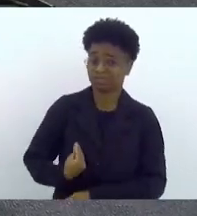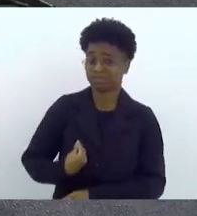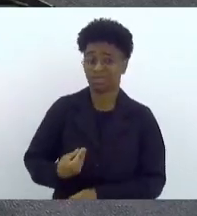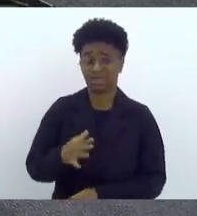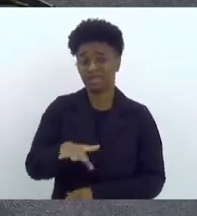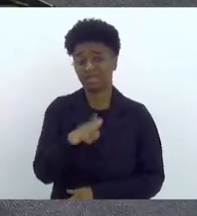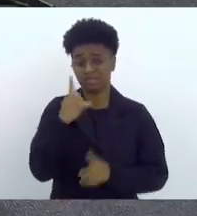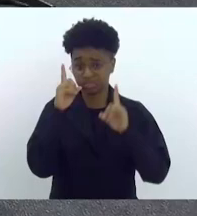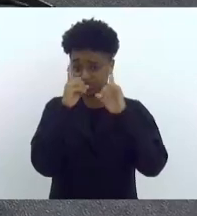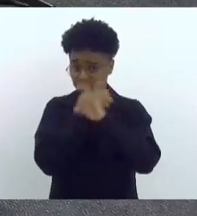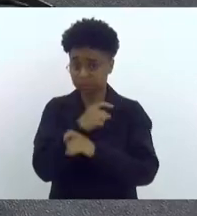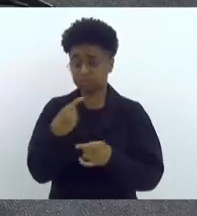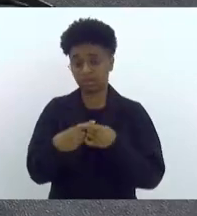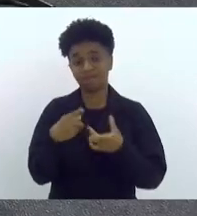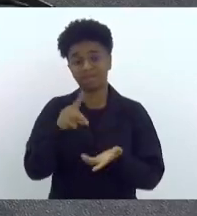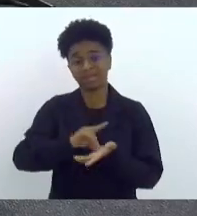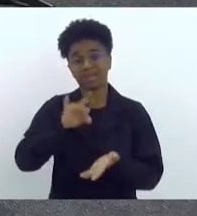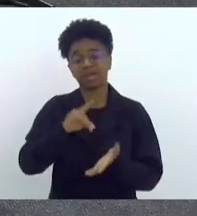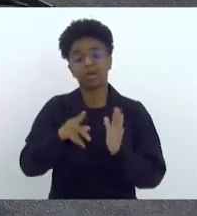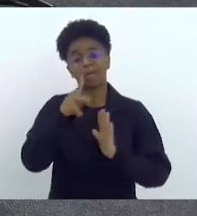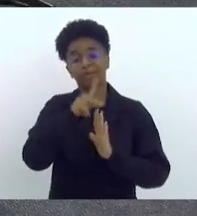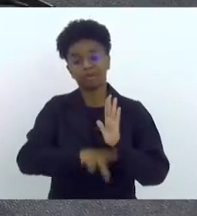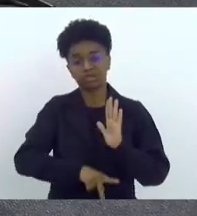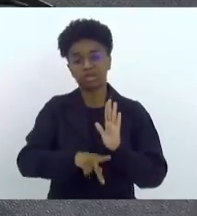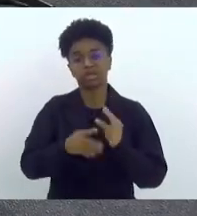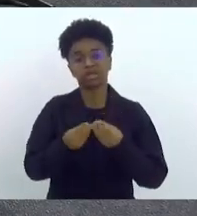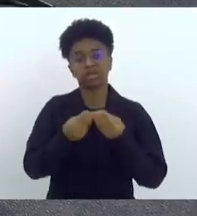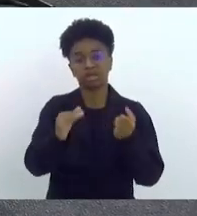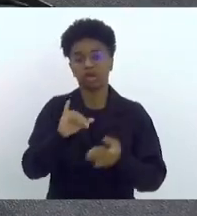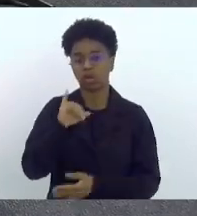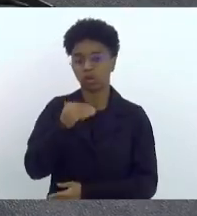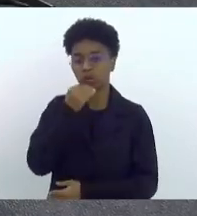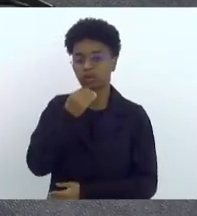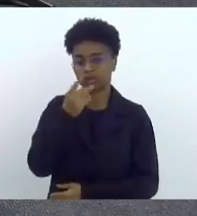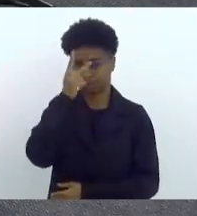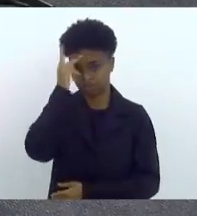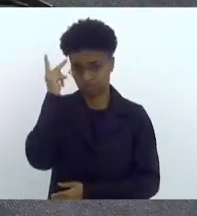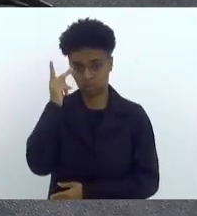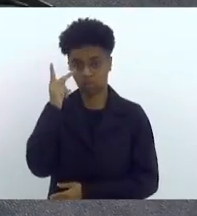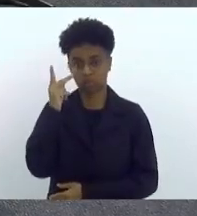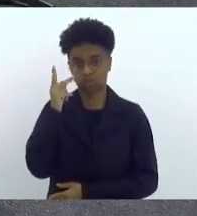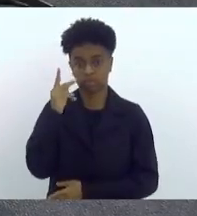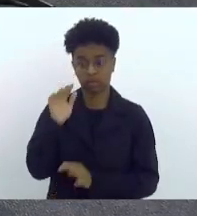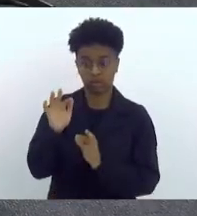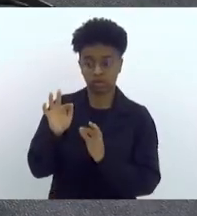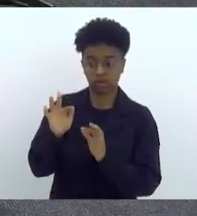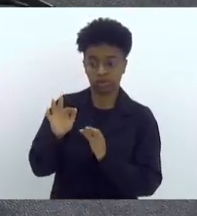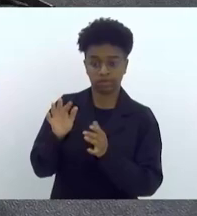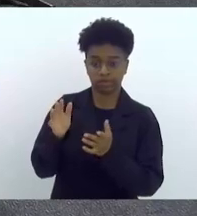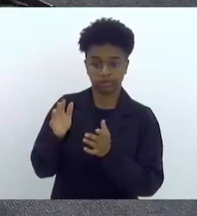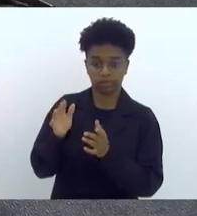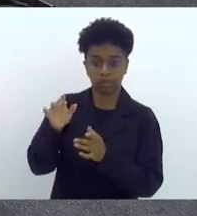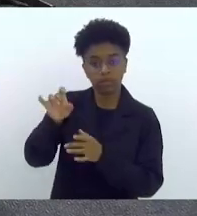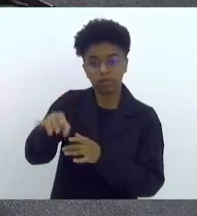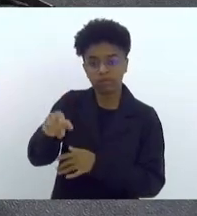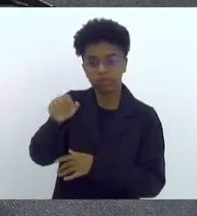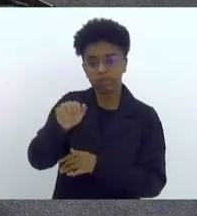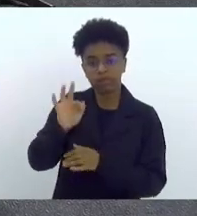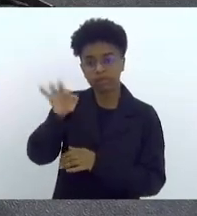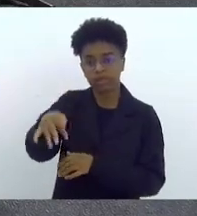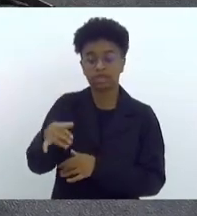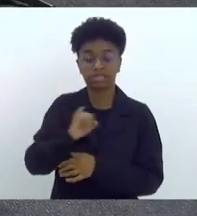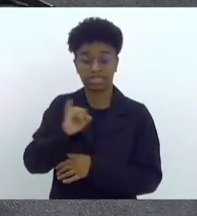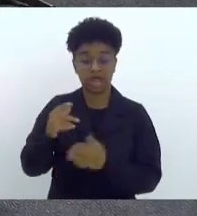projeto, realmente, Miki, é um projeto que vai dar oportunidade ao pescador que está na ponta, qualquer que venha a acontecer, qualquer